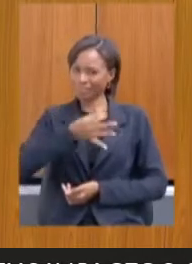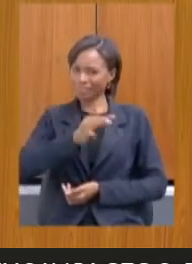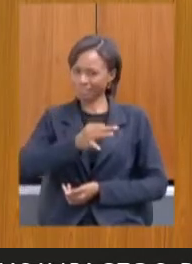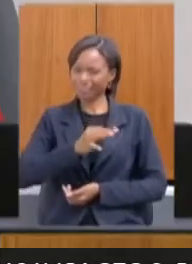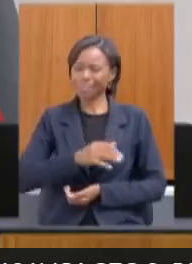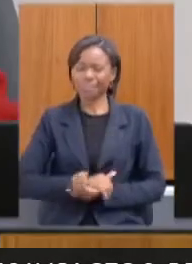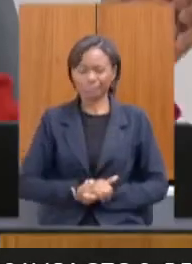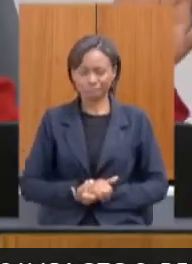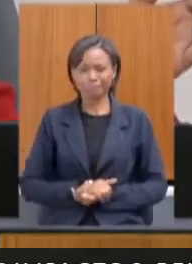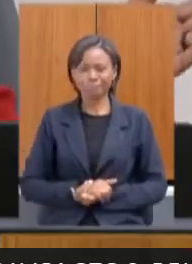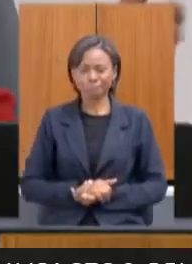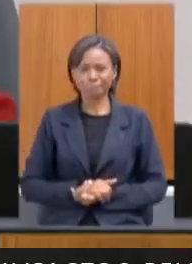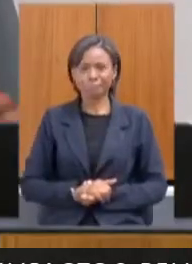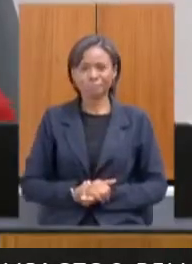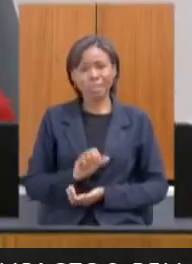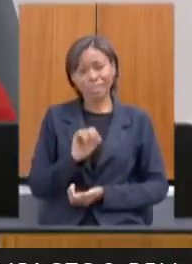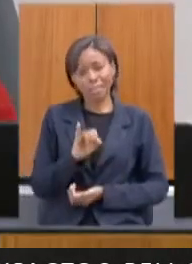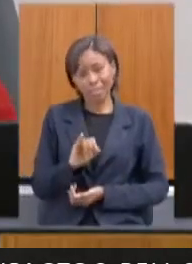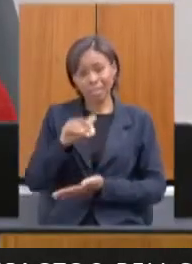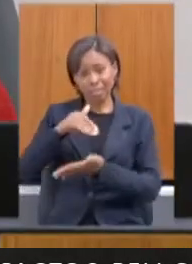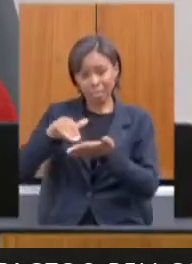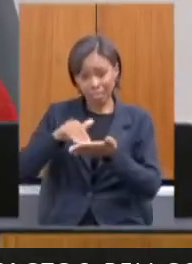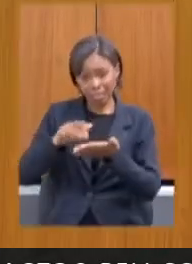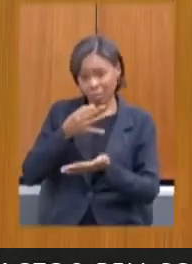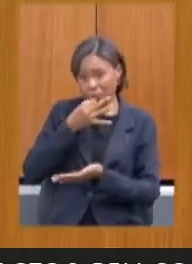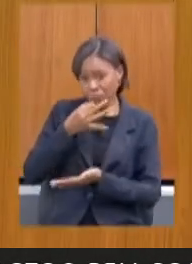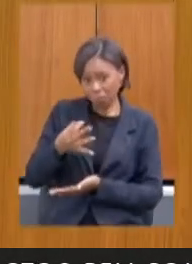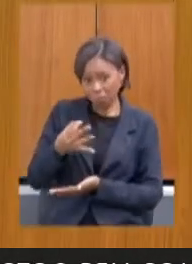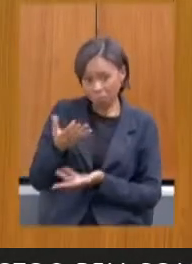mas se a secretária quiser fazer algum comentário.